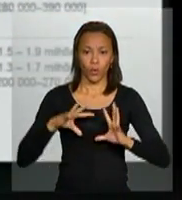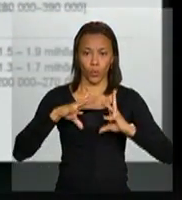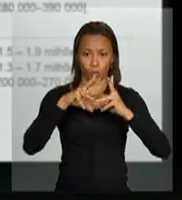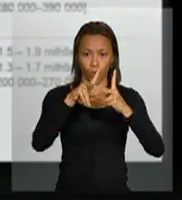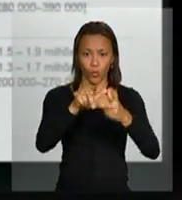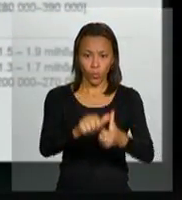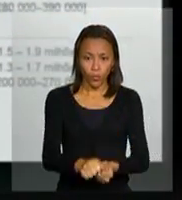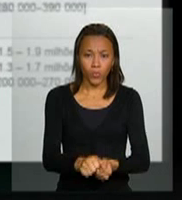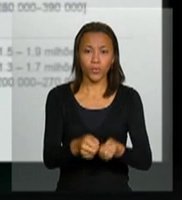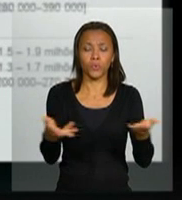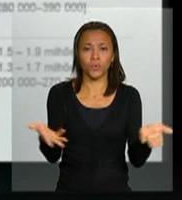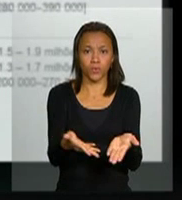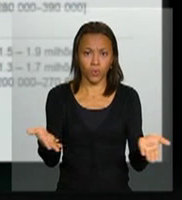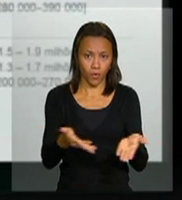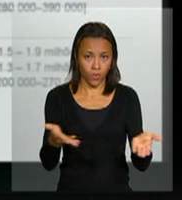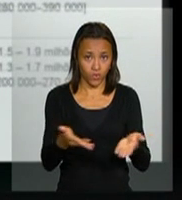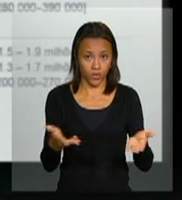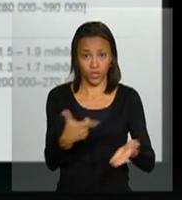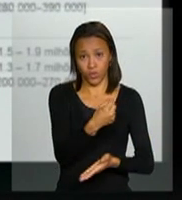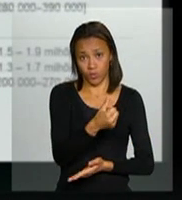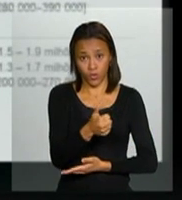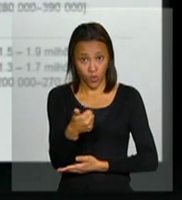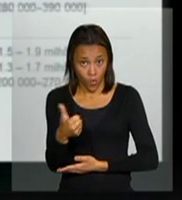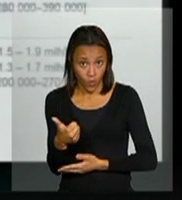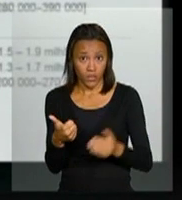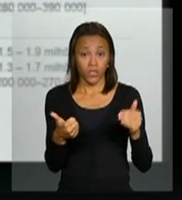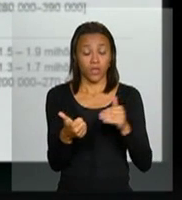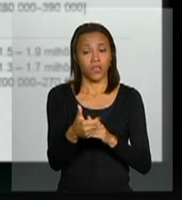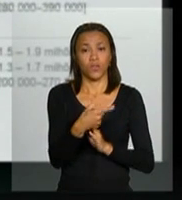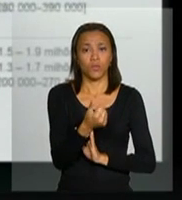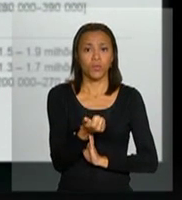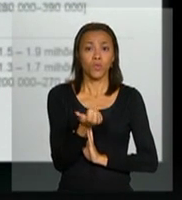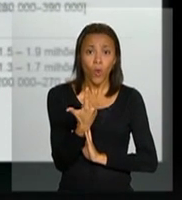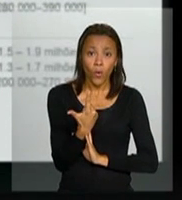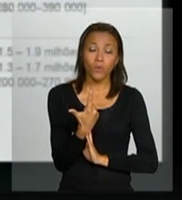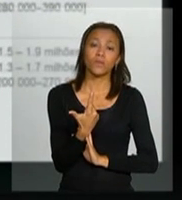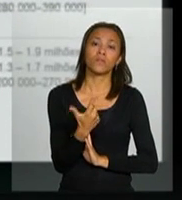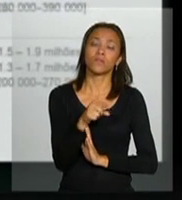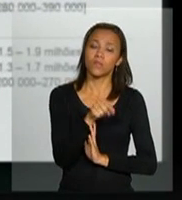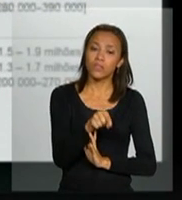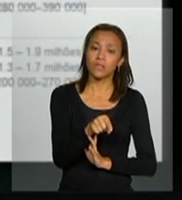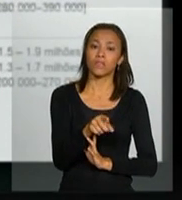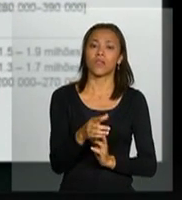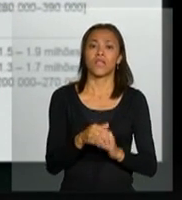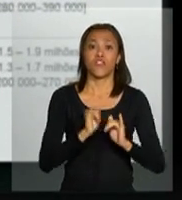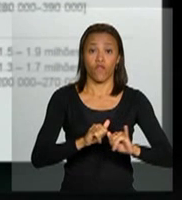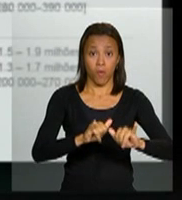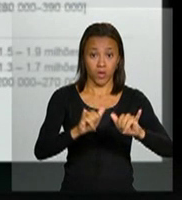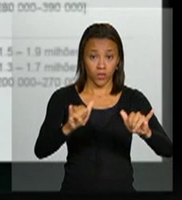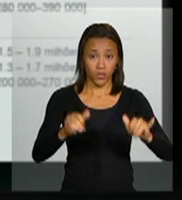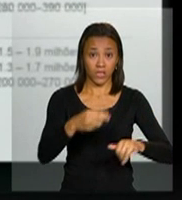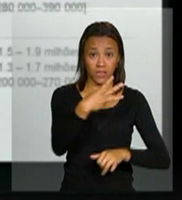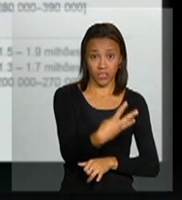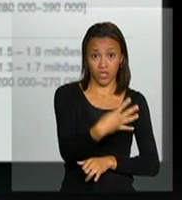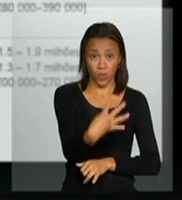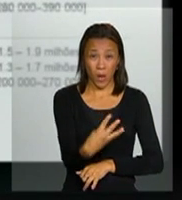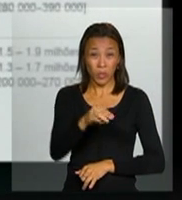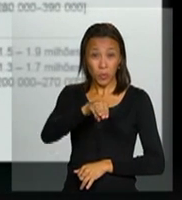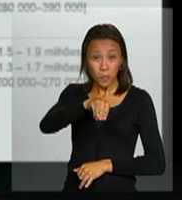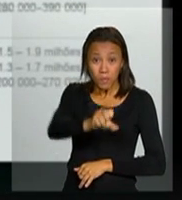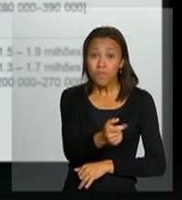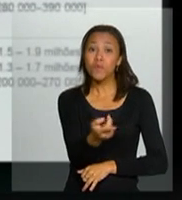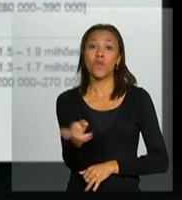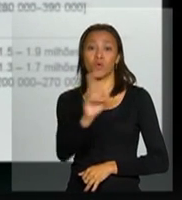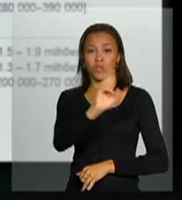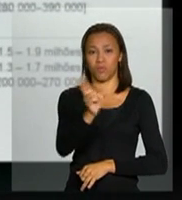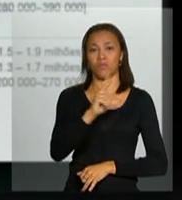hoje, em 2011, o dado de 2012, mas é relativo a 2011, são 34 milhões de pessoas vivendo com